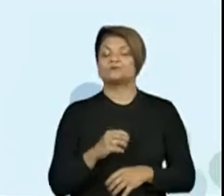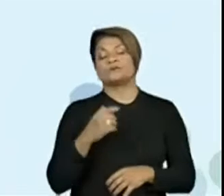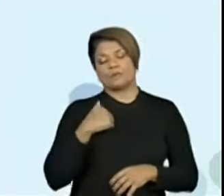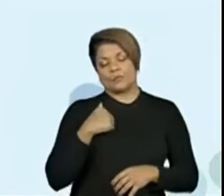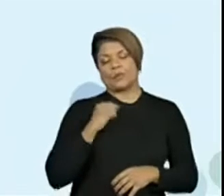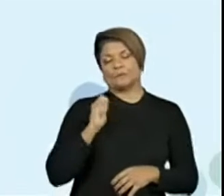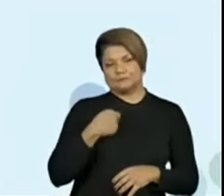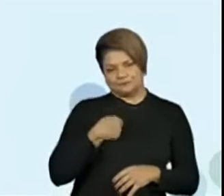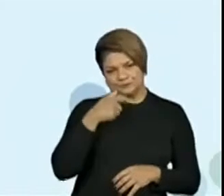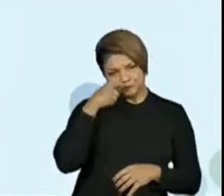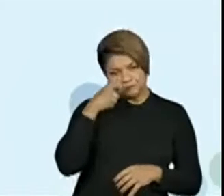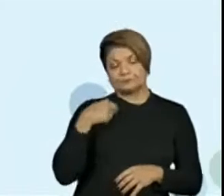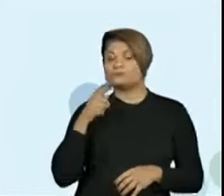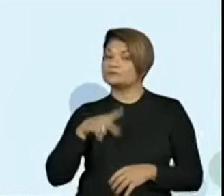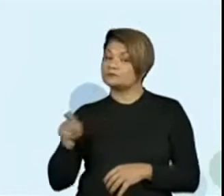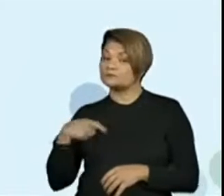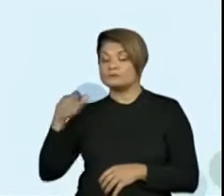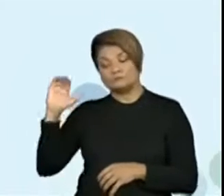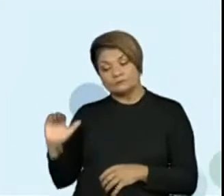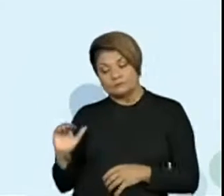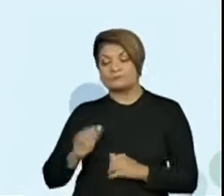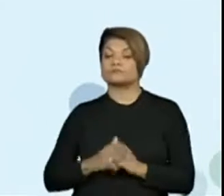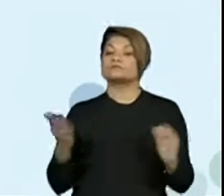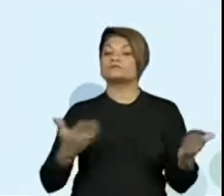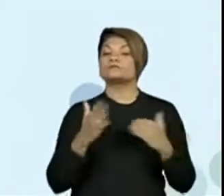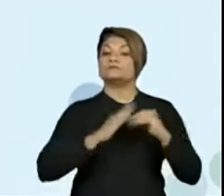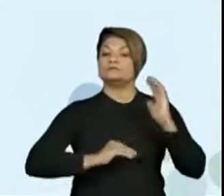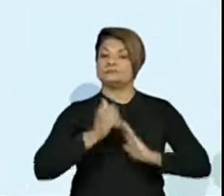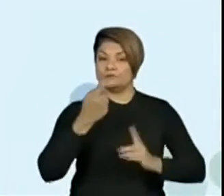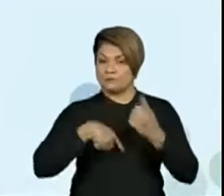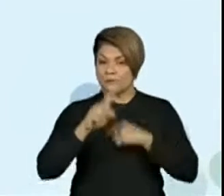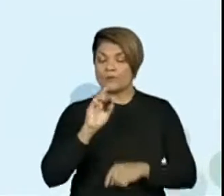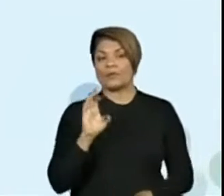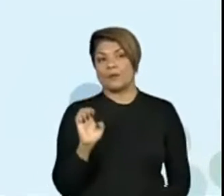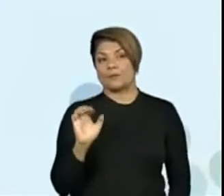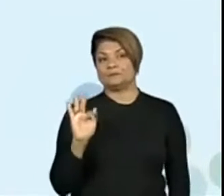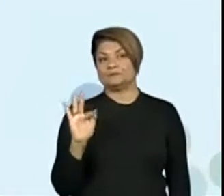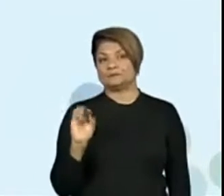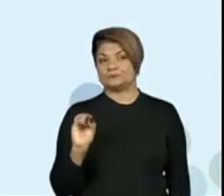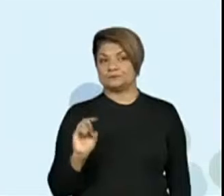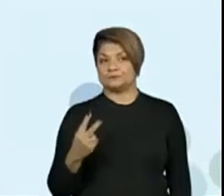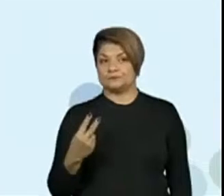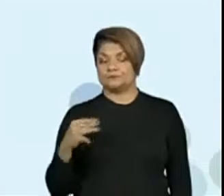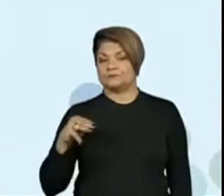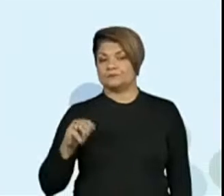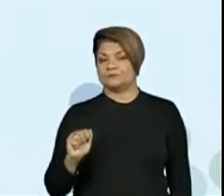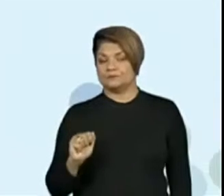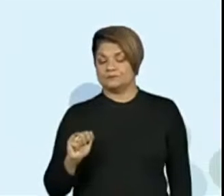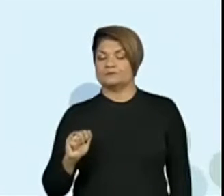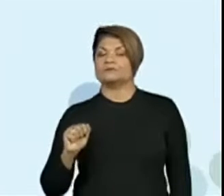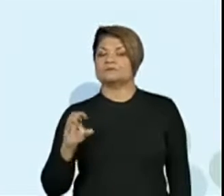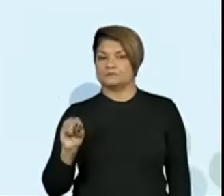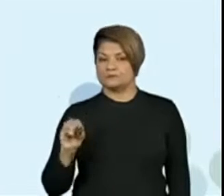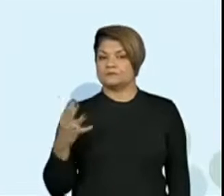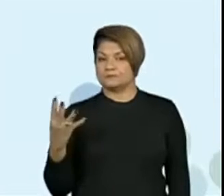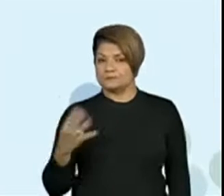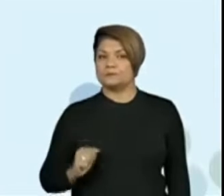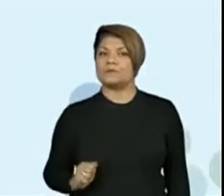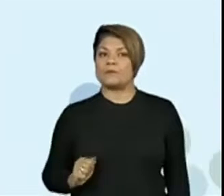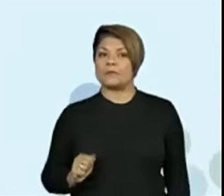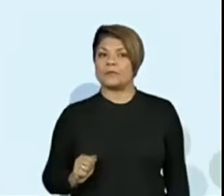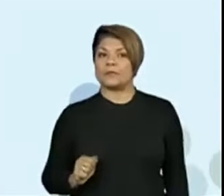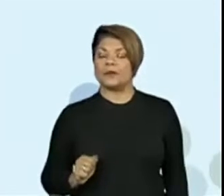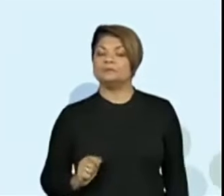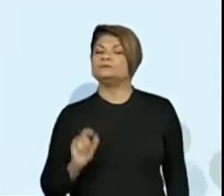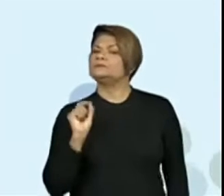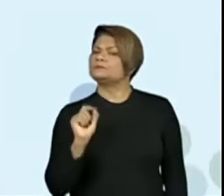Genoveva, professora Joyce, e a habilidade de hoje, EF02, MA04, que